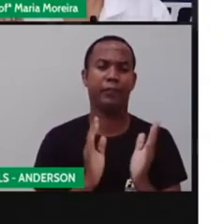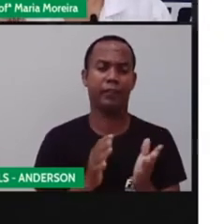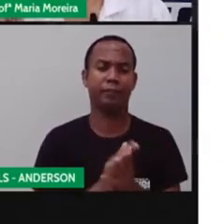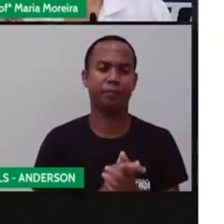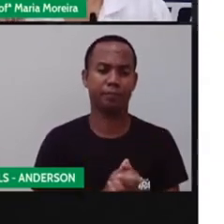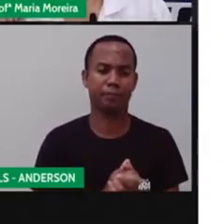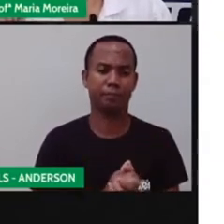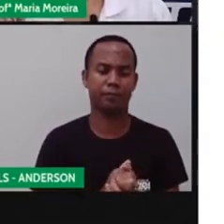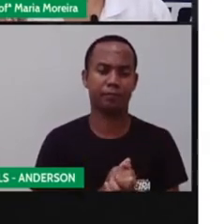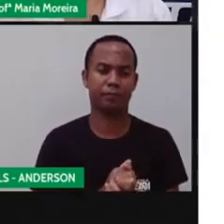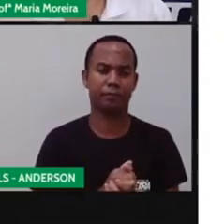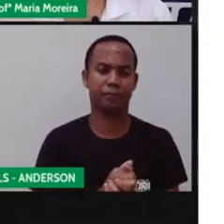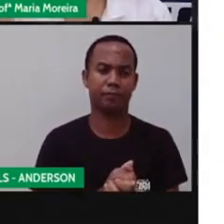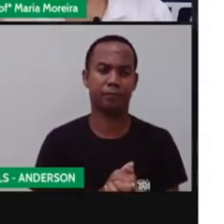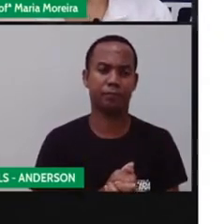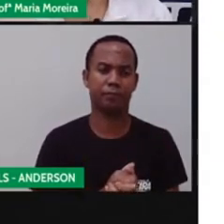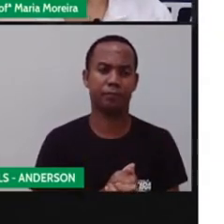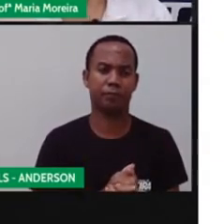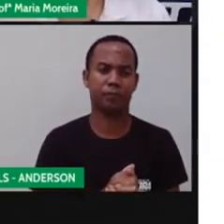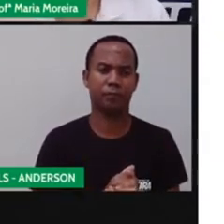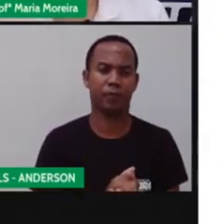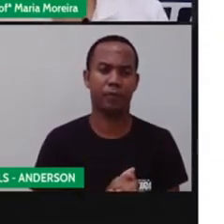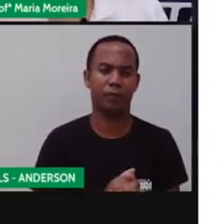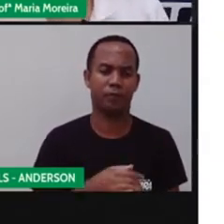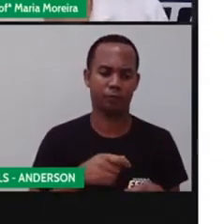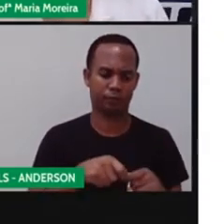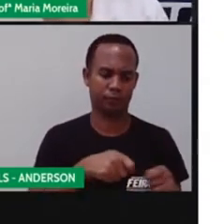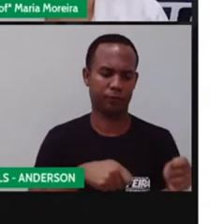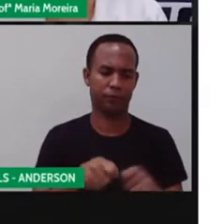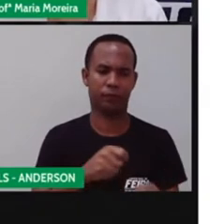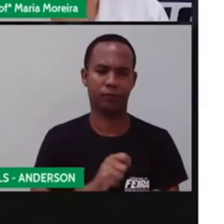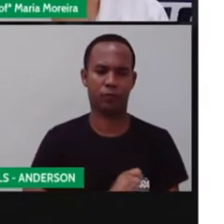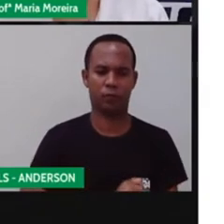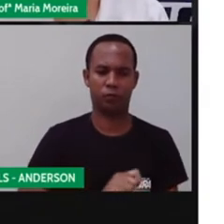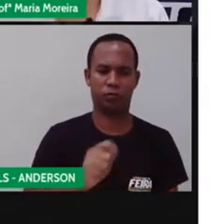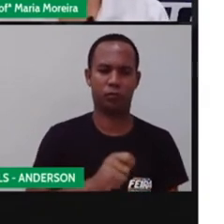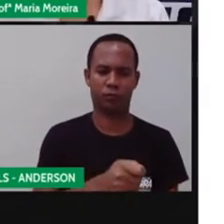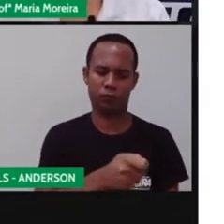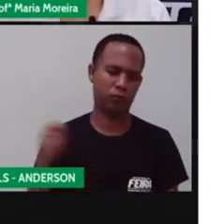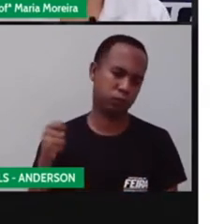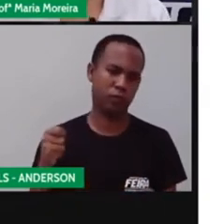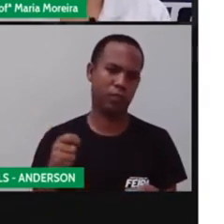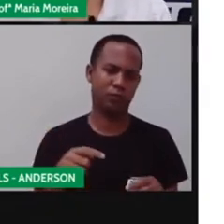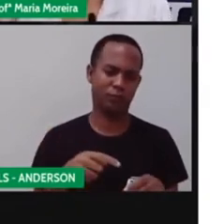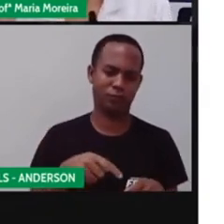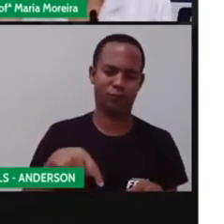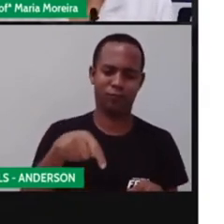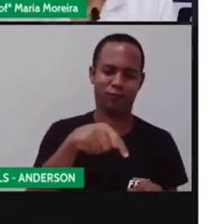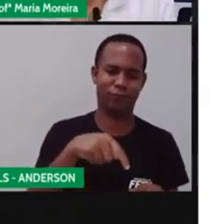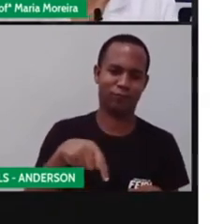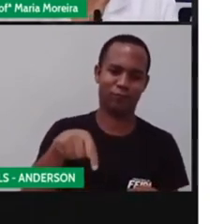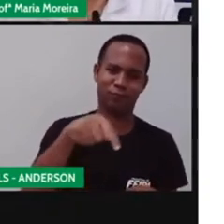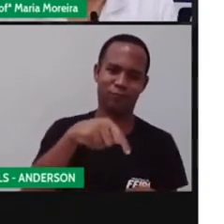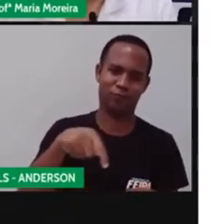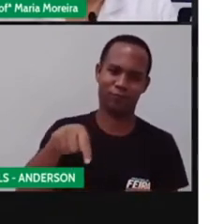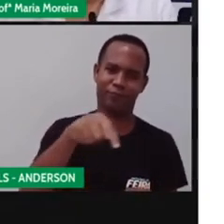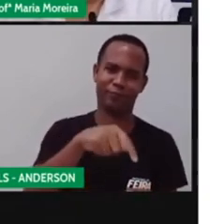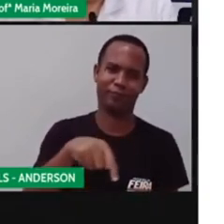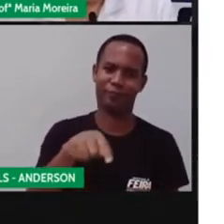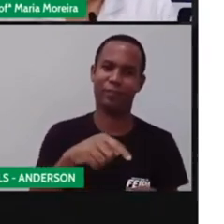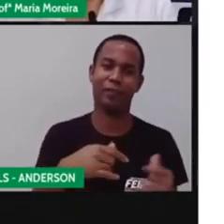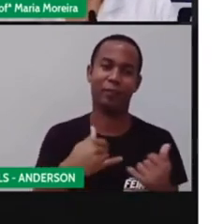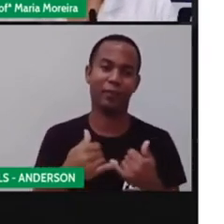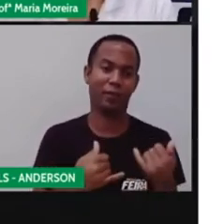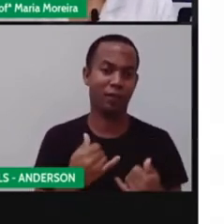consegui brincar. Eu sempre dava errado. Eu não conseguia jogar a corda porque precisava de uma coordenação motora muito boa. E isso aí é um